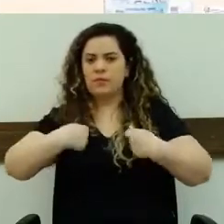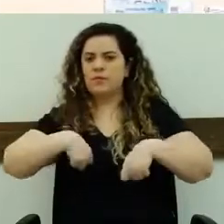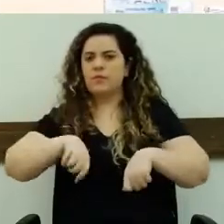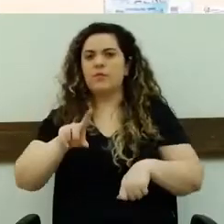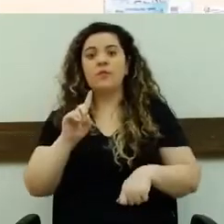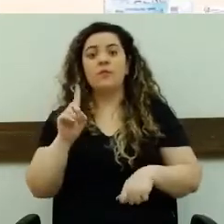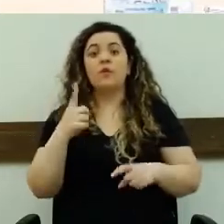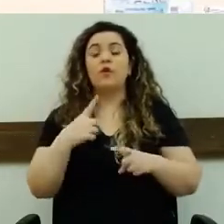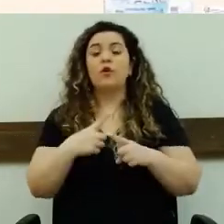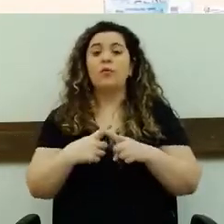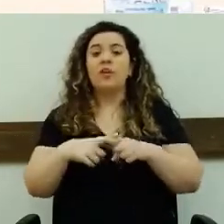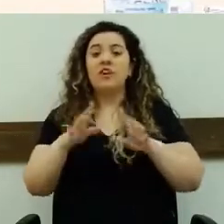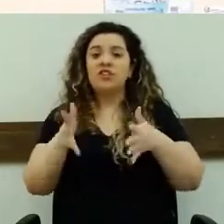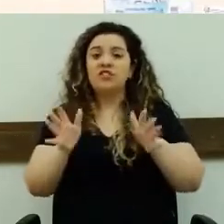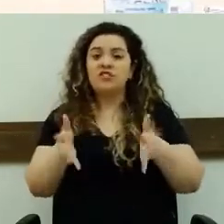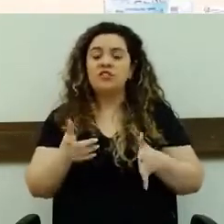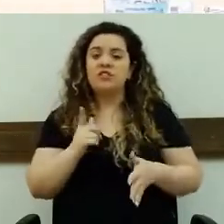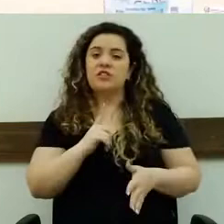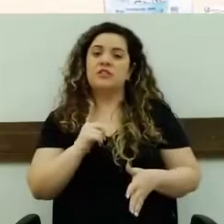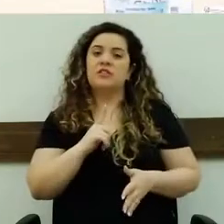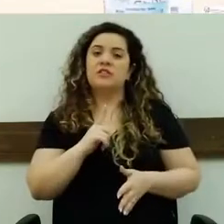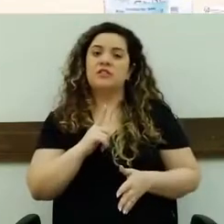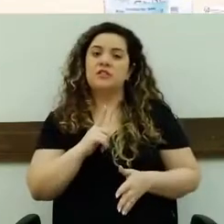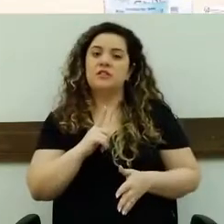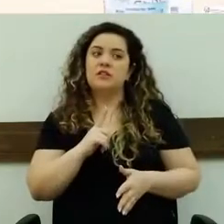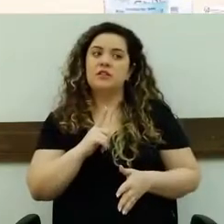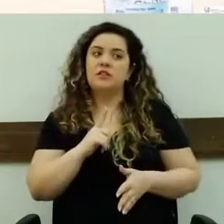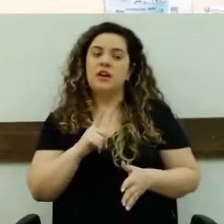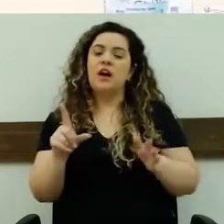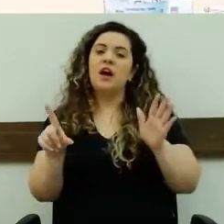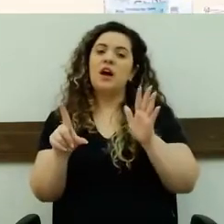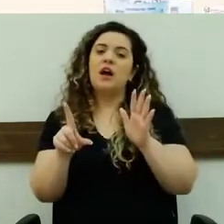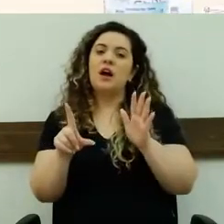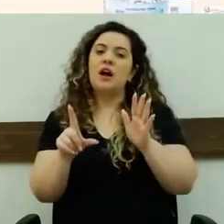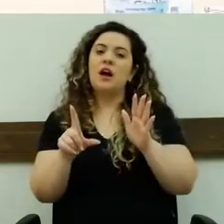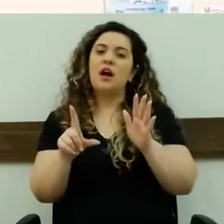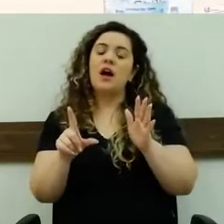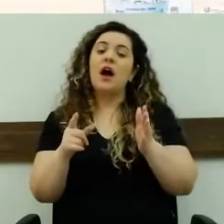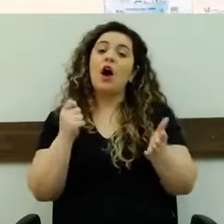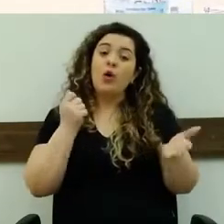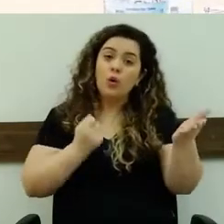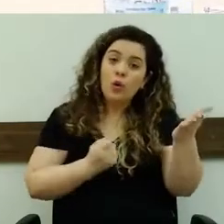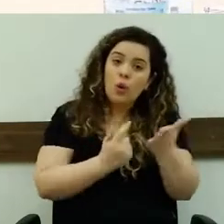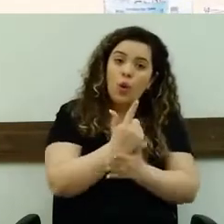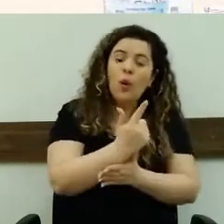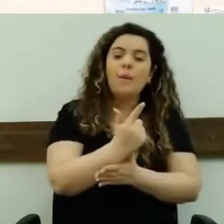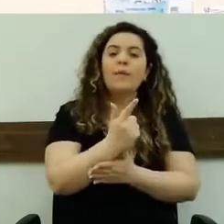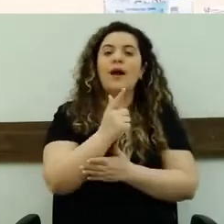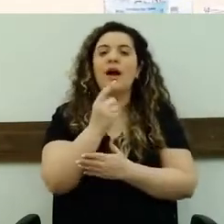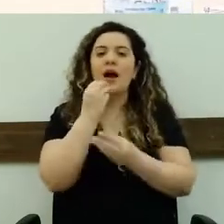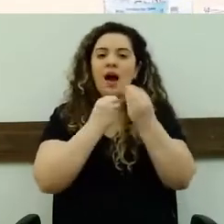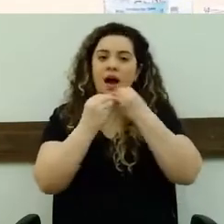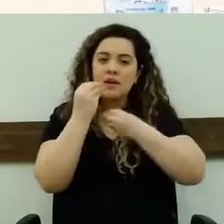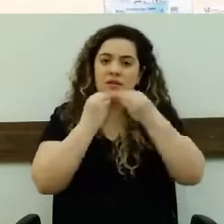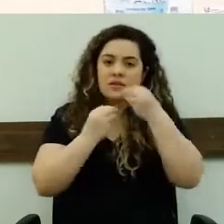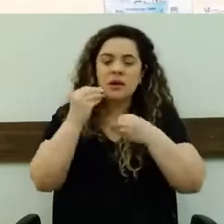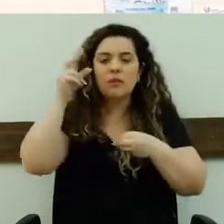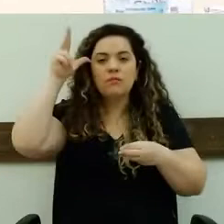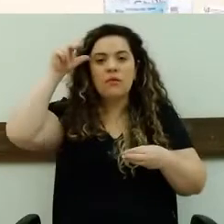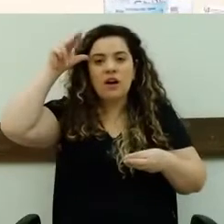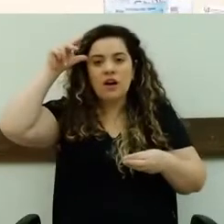existe no município, que é a mesma que compra as rações para os cavalos apreendidos. Então, isso já está tudo certo.